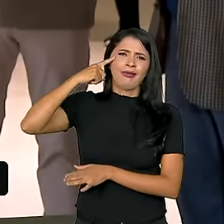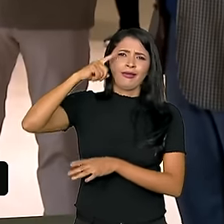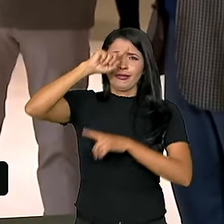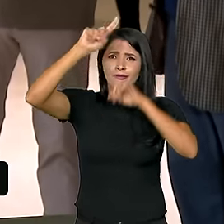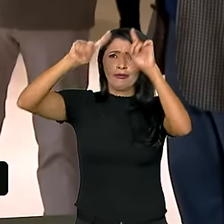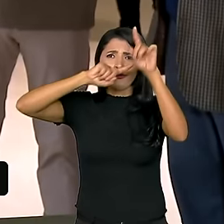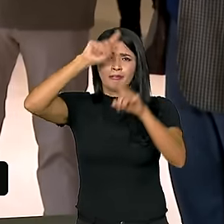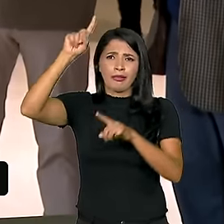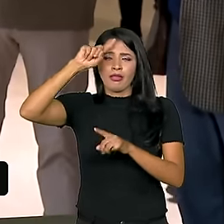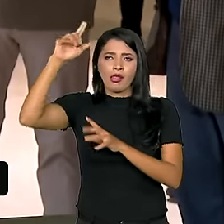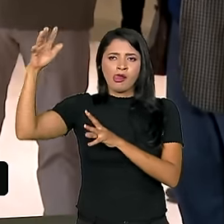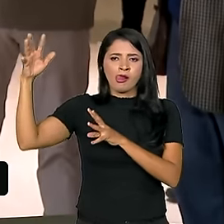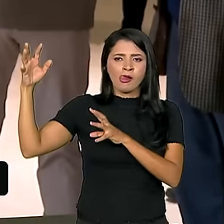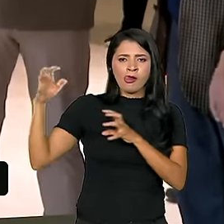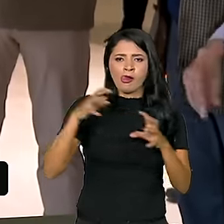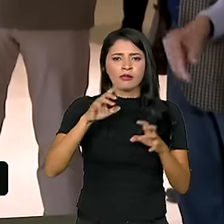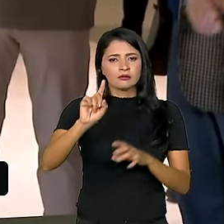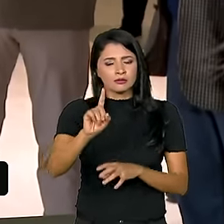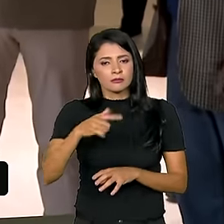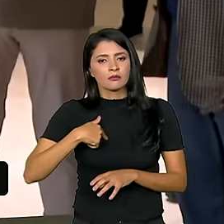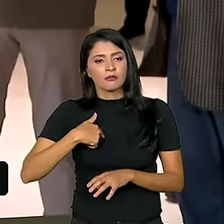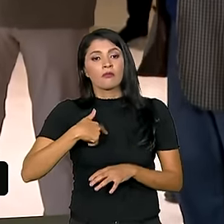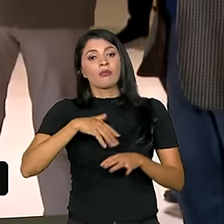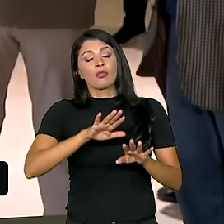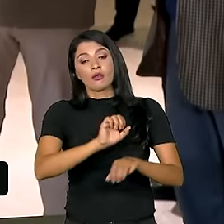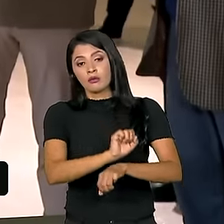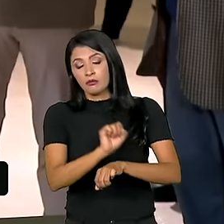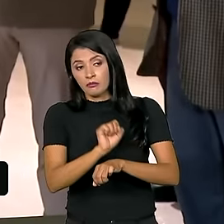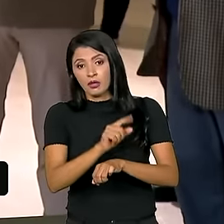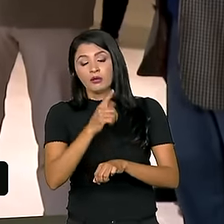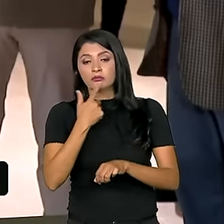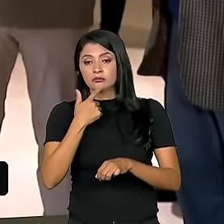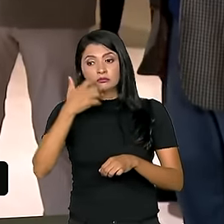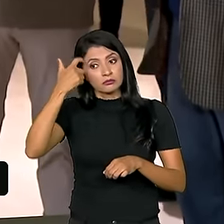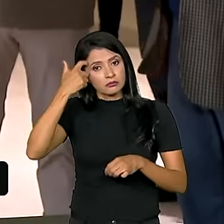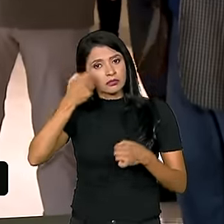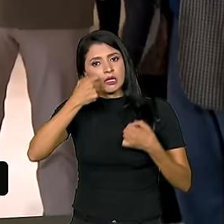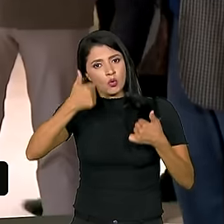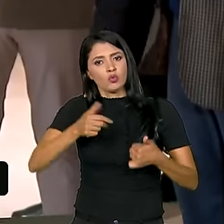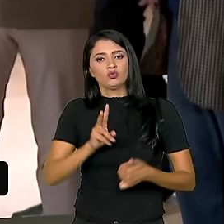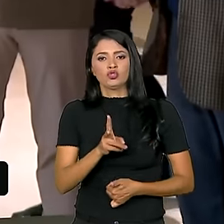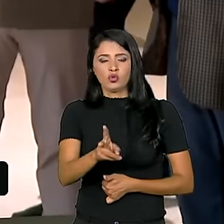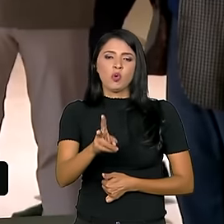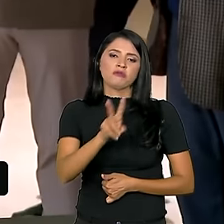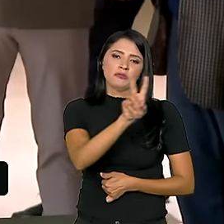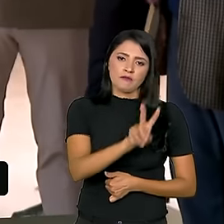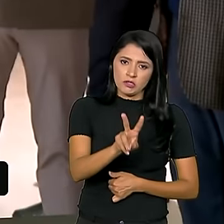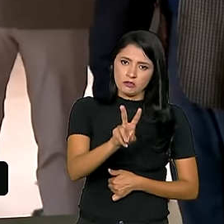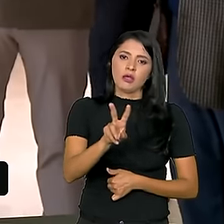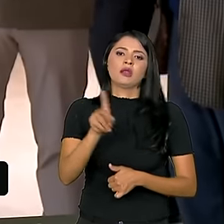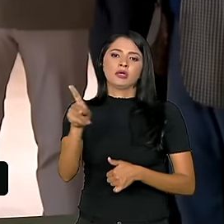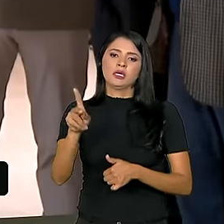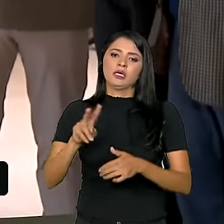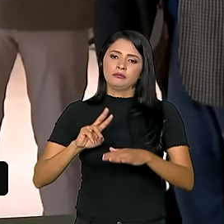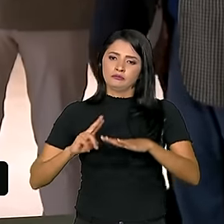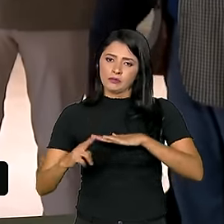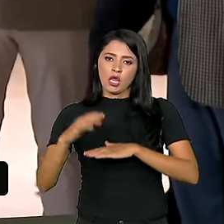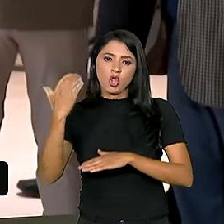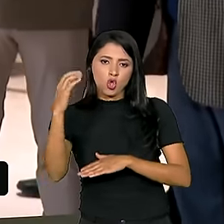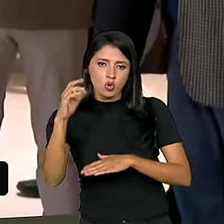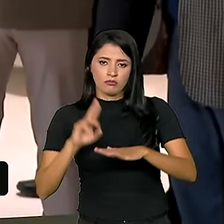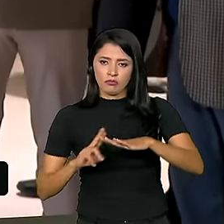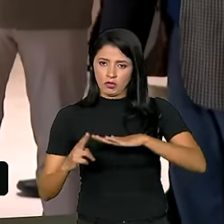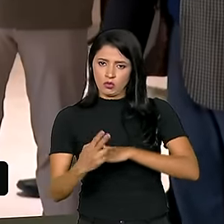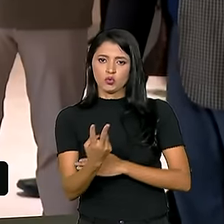história. Então, eu espero que o bom senso prevaleça. Obrigado. Do lado da Venezuela e do lado da Colômbia. do lado da